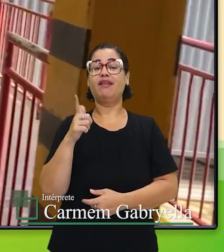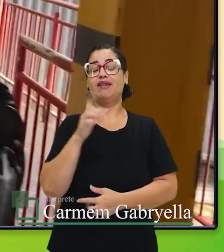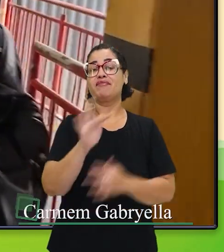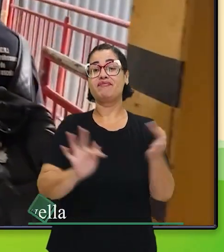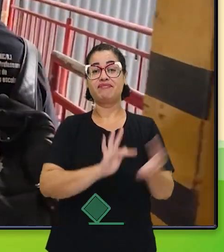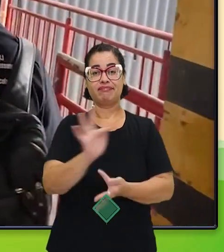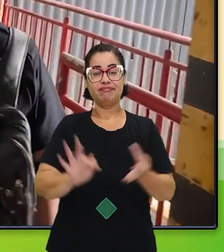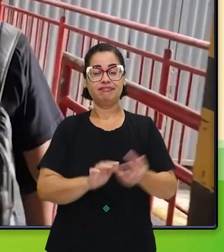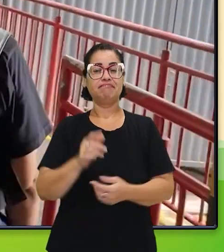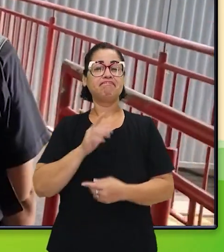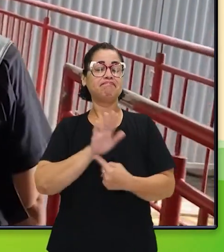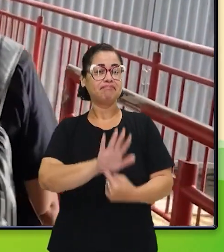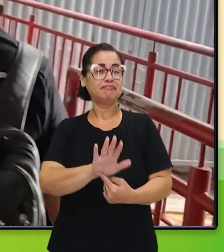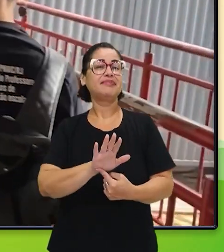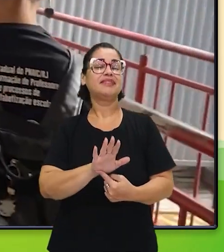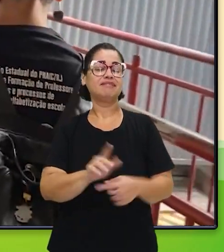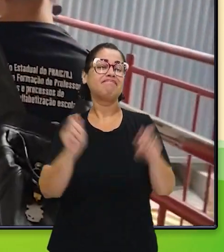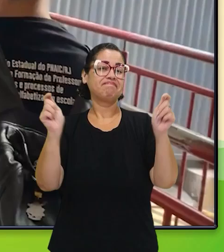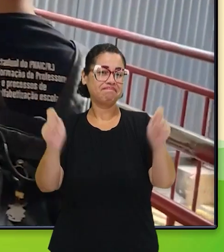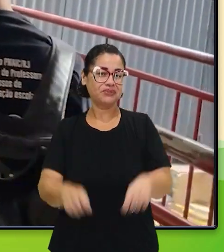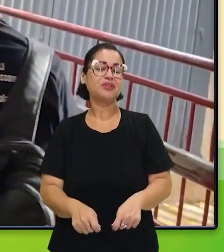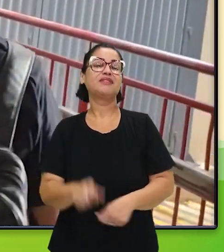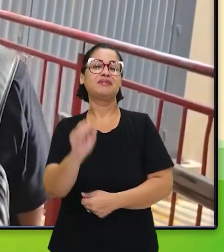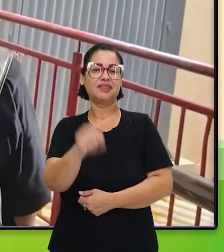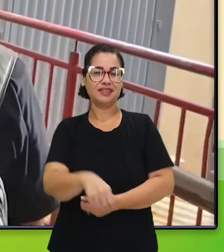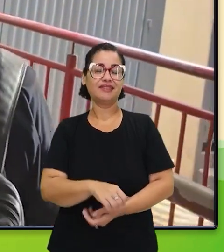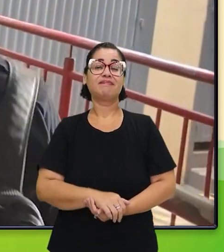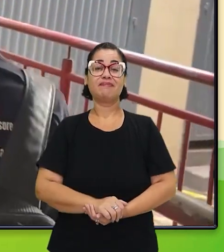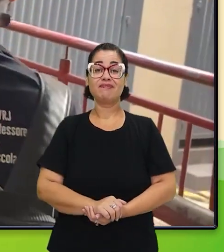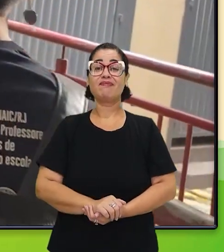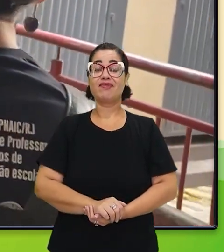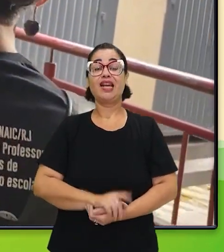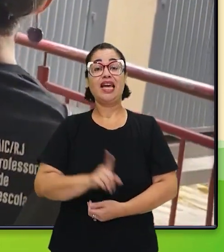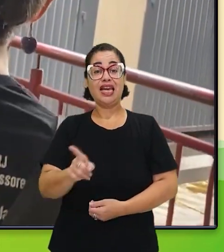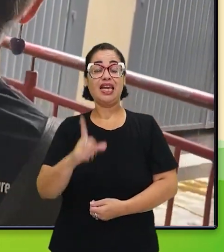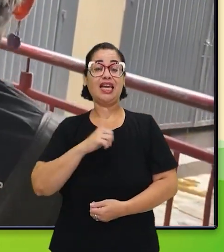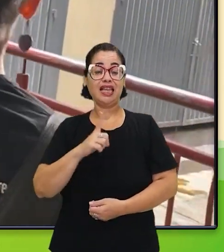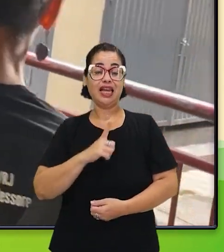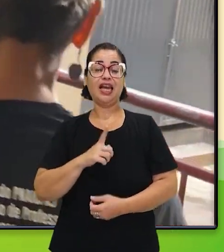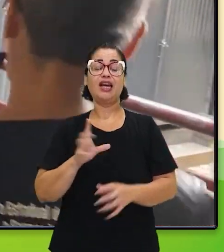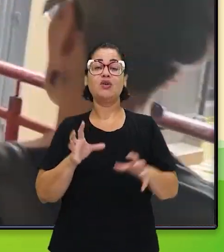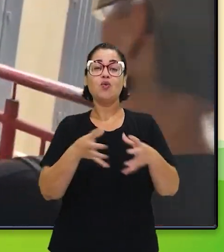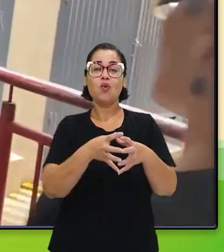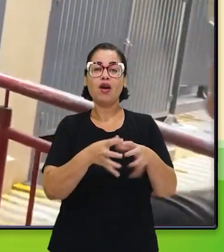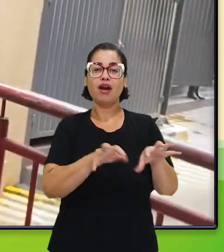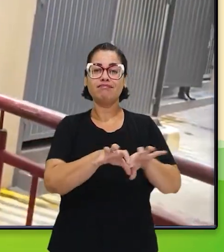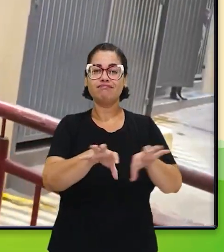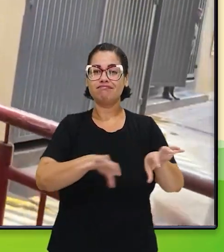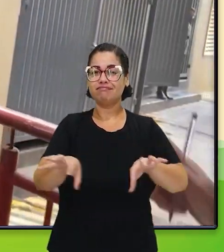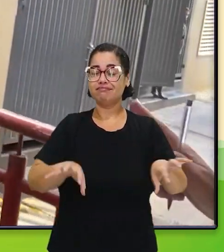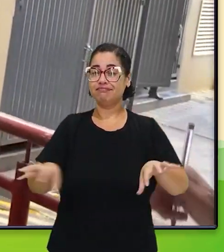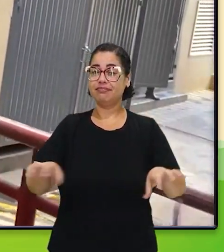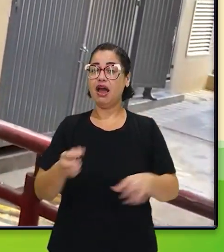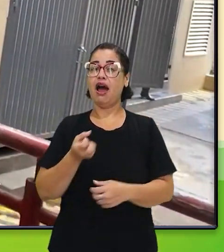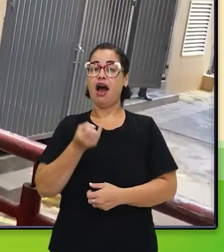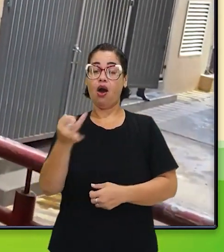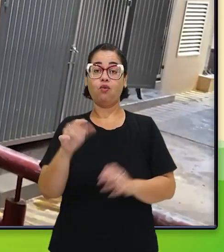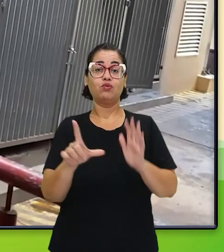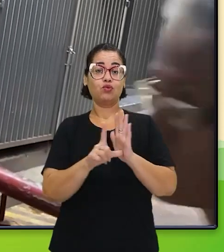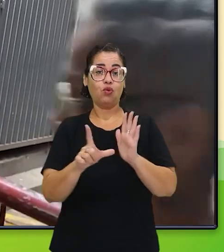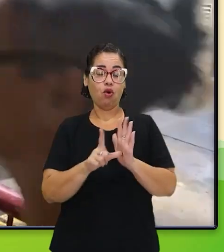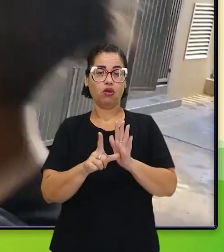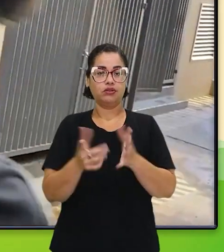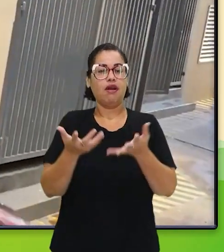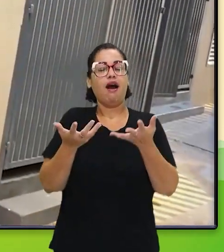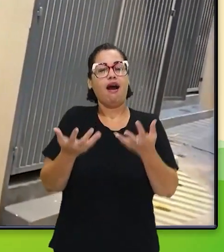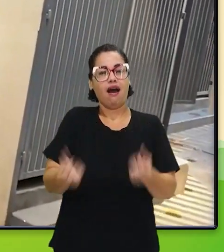para mostrar que sim, é possível. Aqui existe a central de resíduos, em